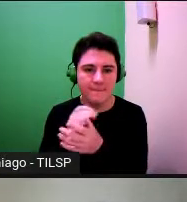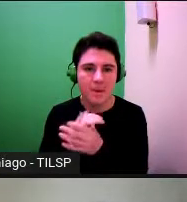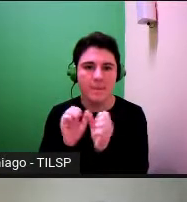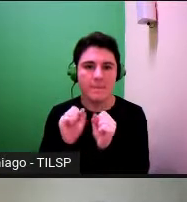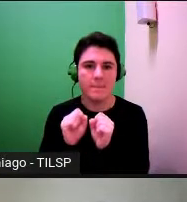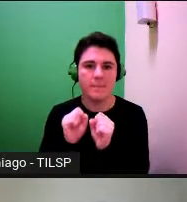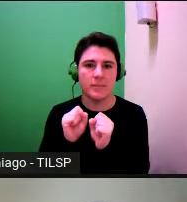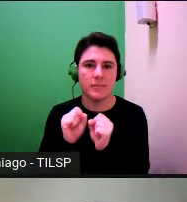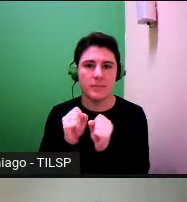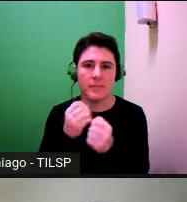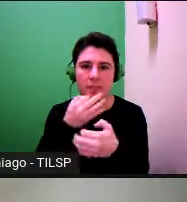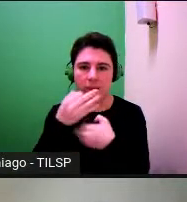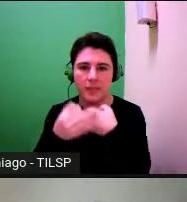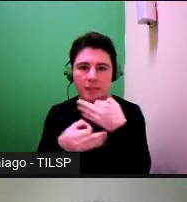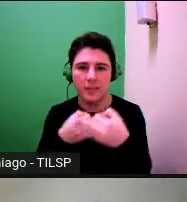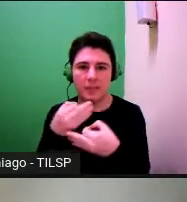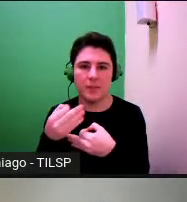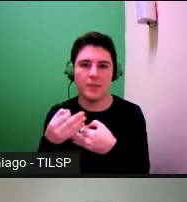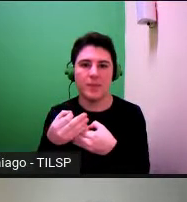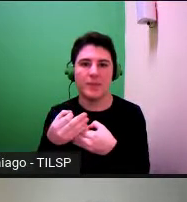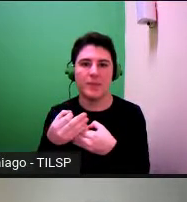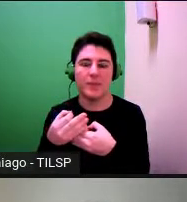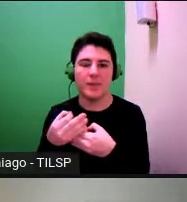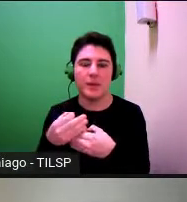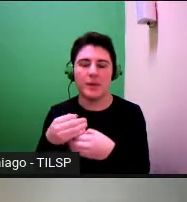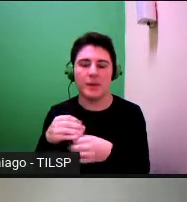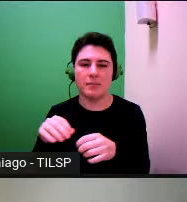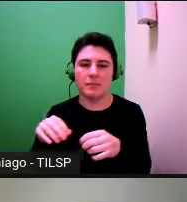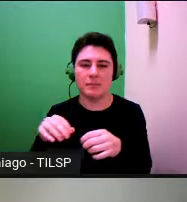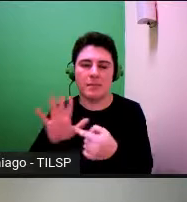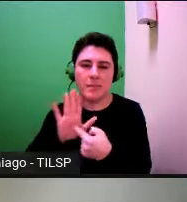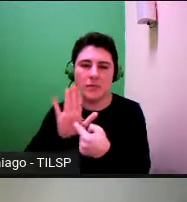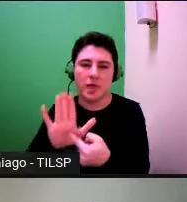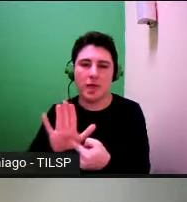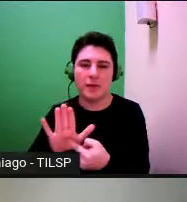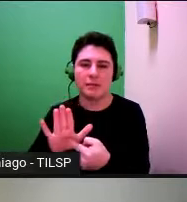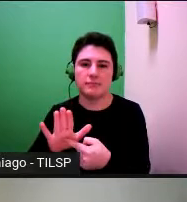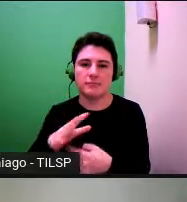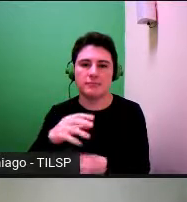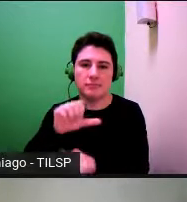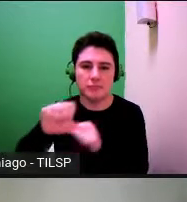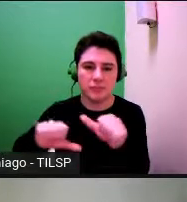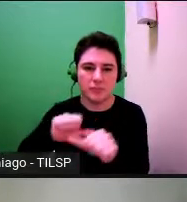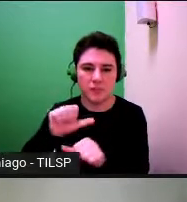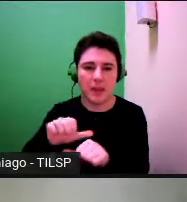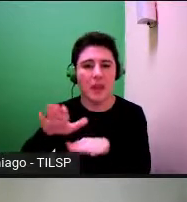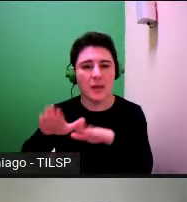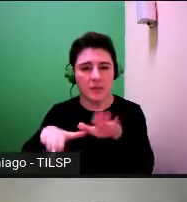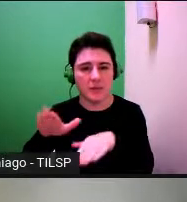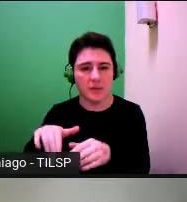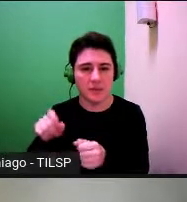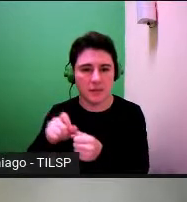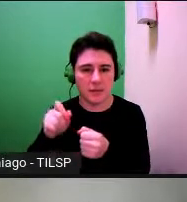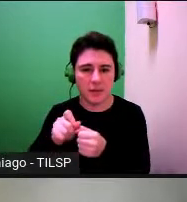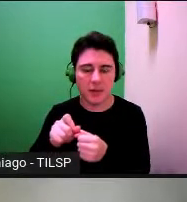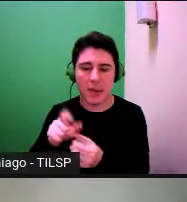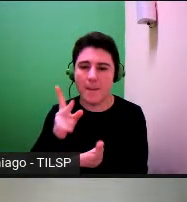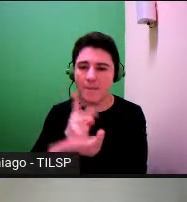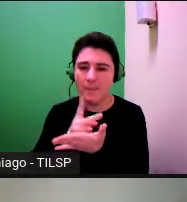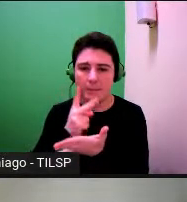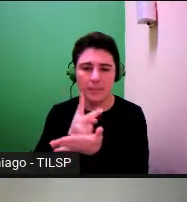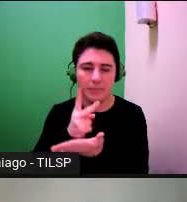comentar pelo intervir pelo sensibilizar e às vezes isso é feito ao mesmo tempo